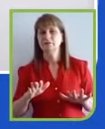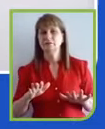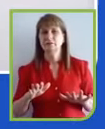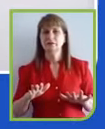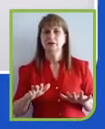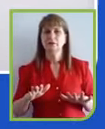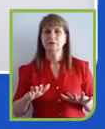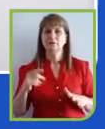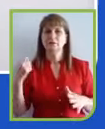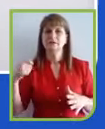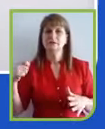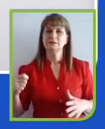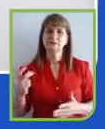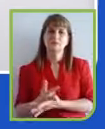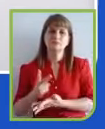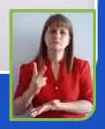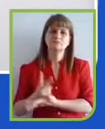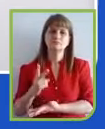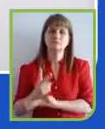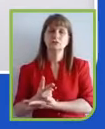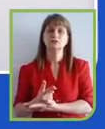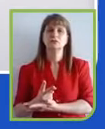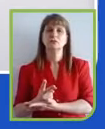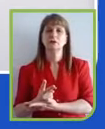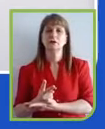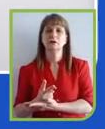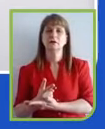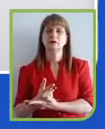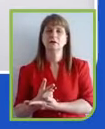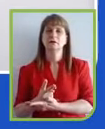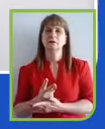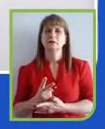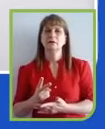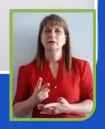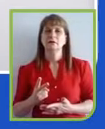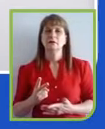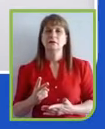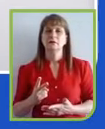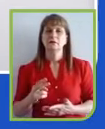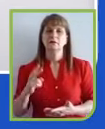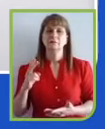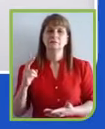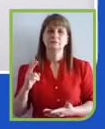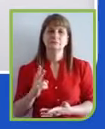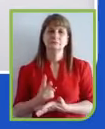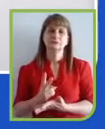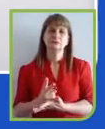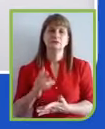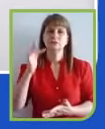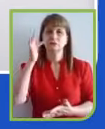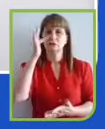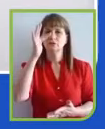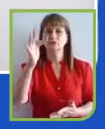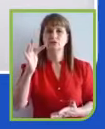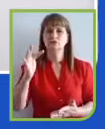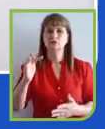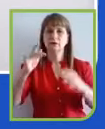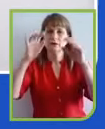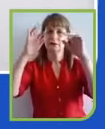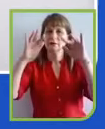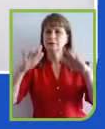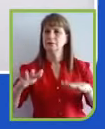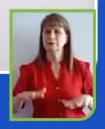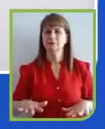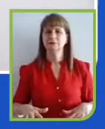no futuro como um legado dessa crise total que a gente está vivendo. A crise do nosso tempo foi iniciada por uma